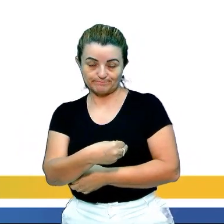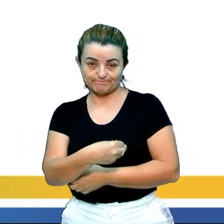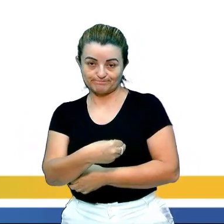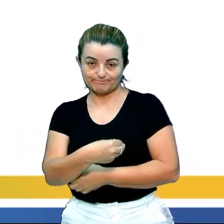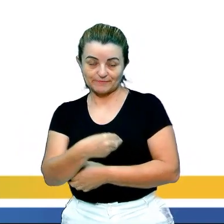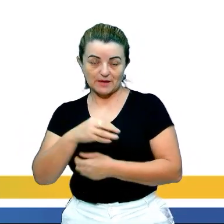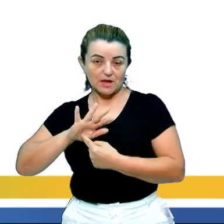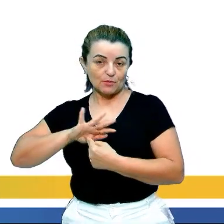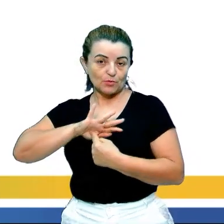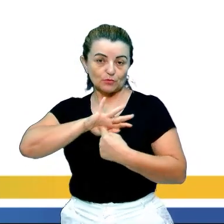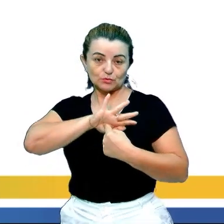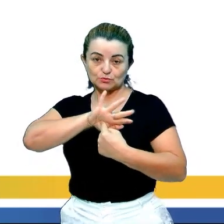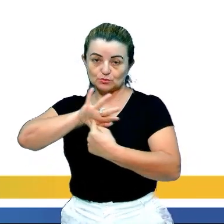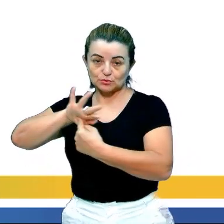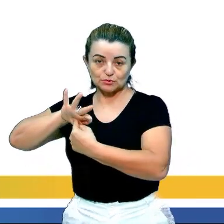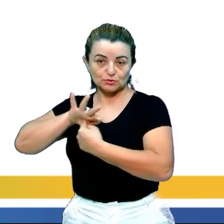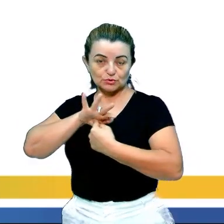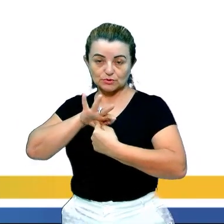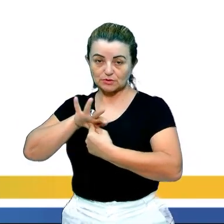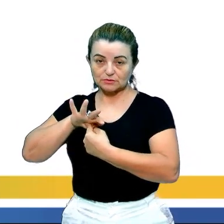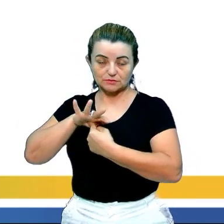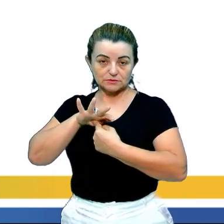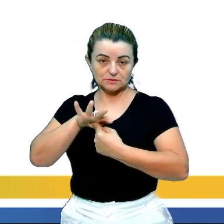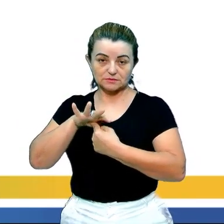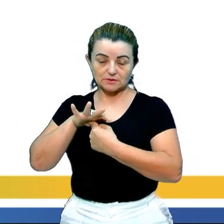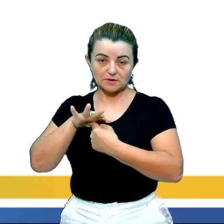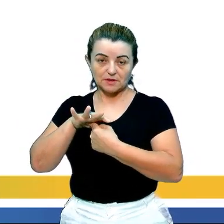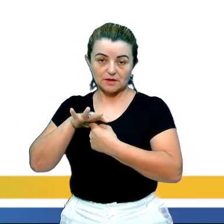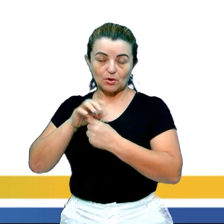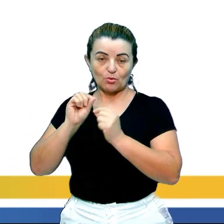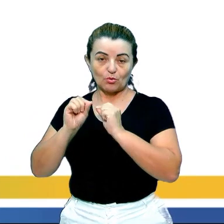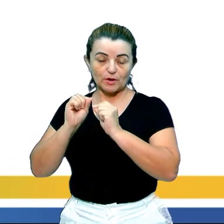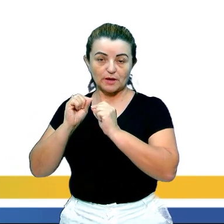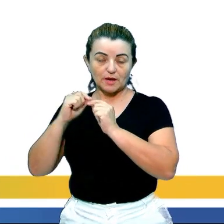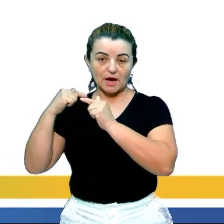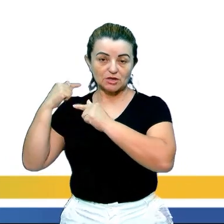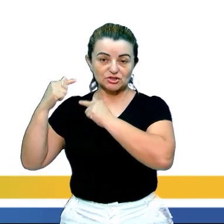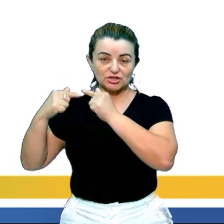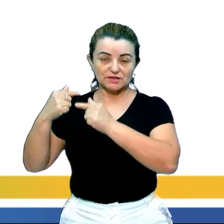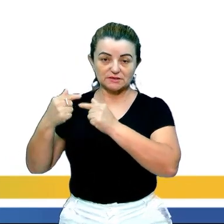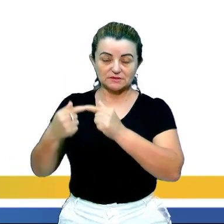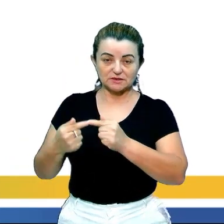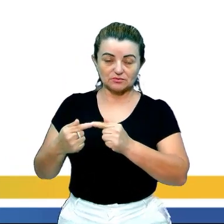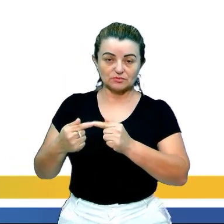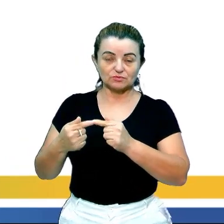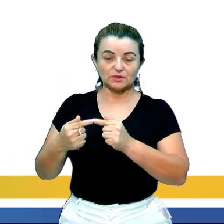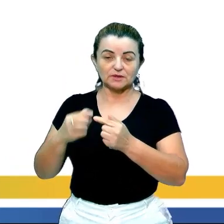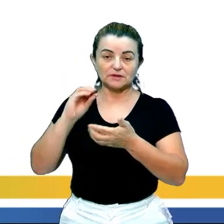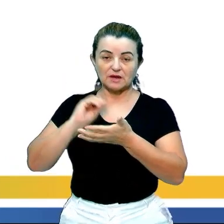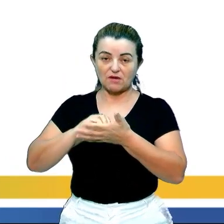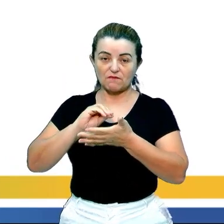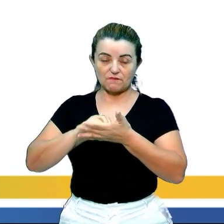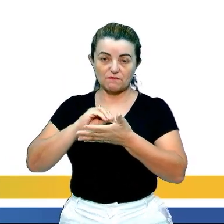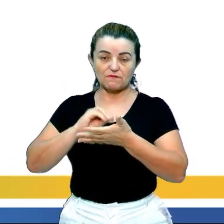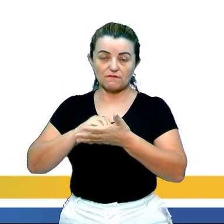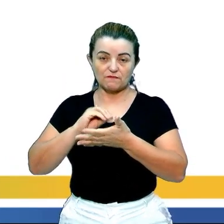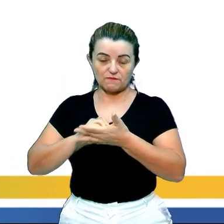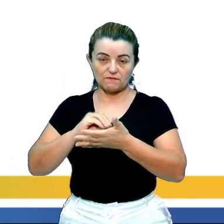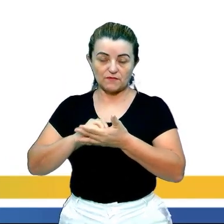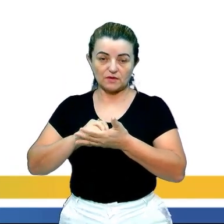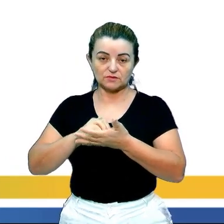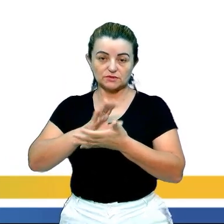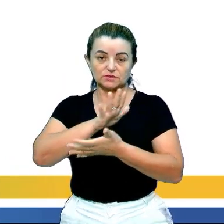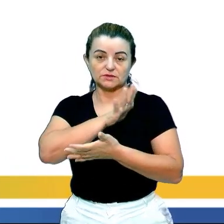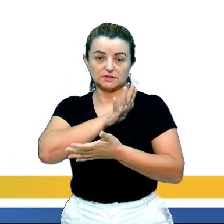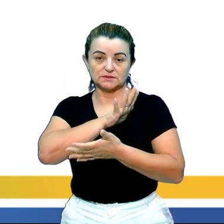transmitiu a nenhuma criatura o legado da nossa miséria. Talvez hoje ele percebesse acertada